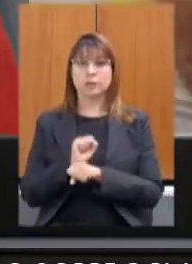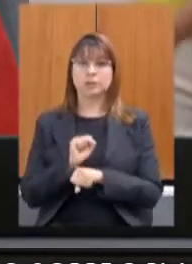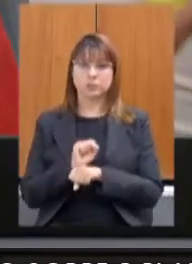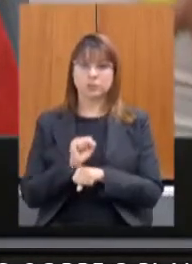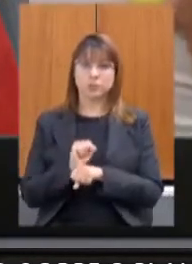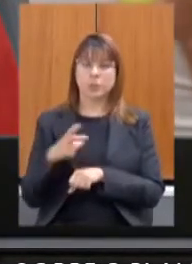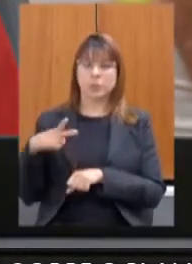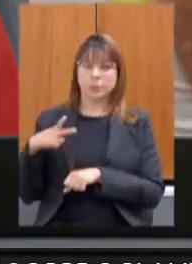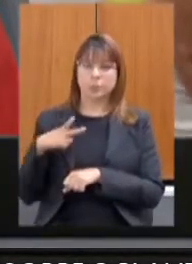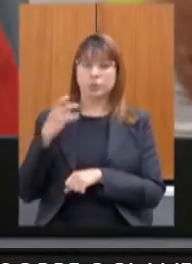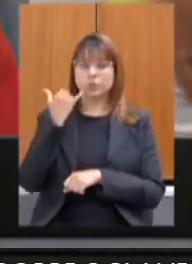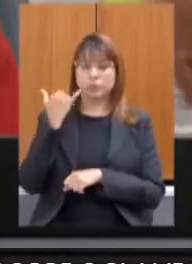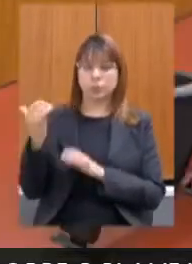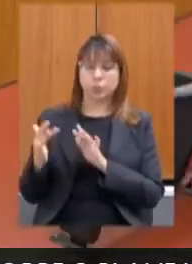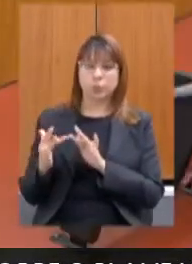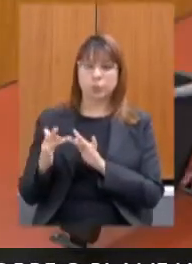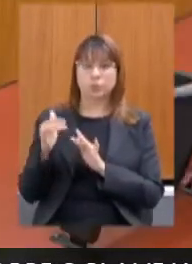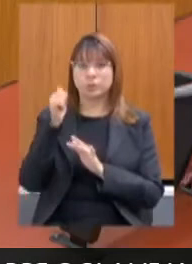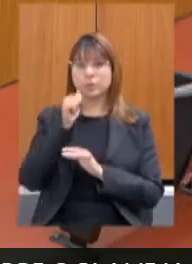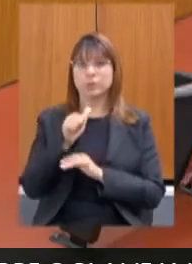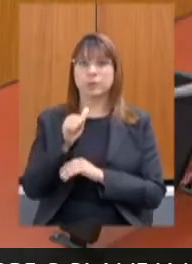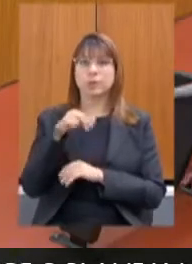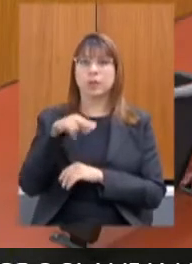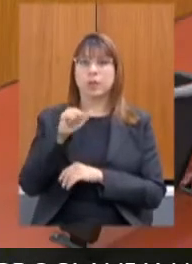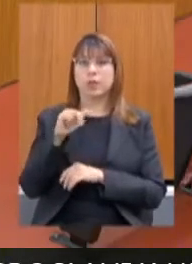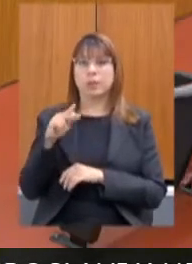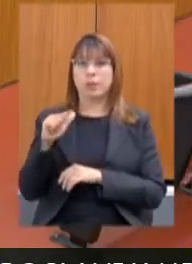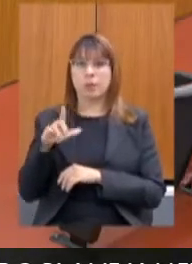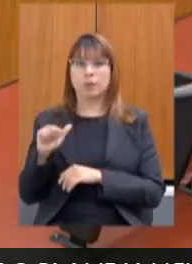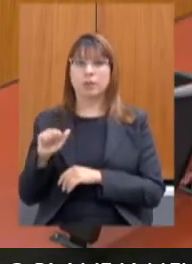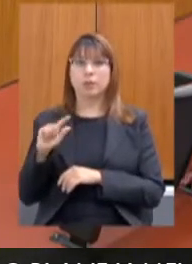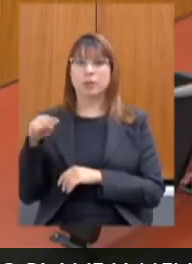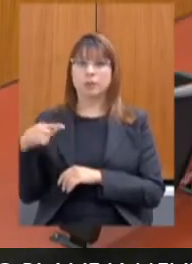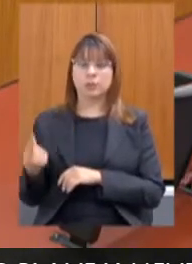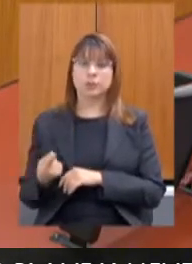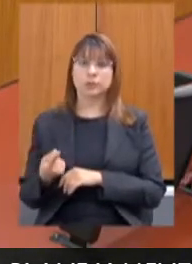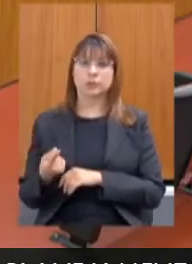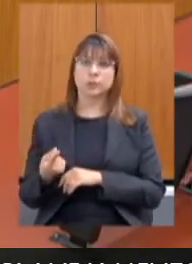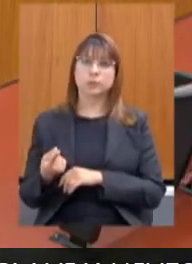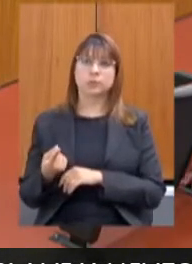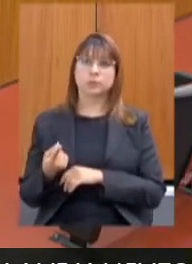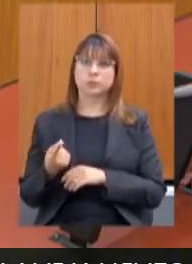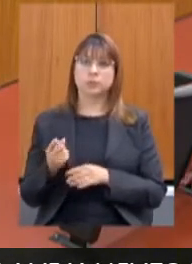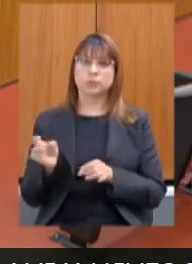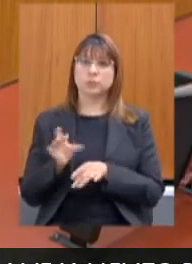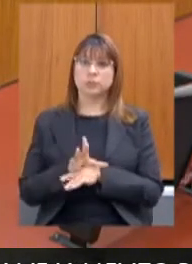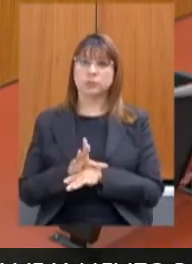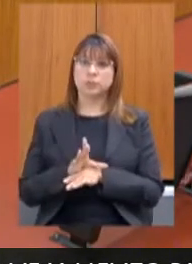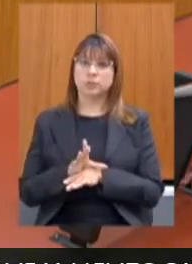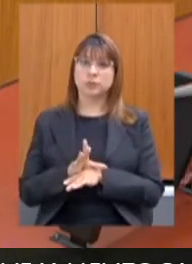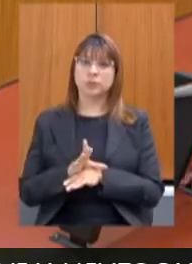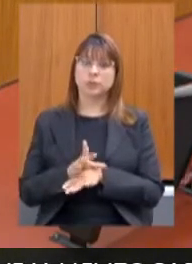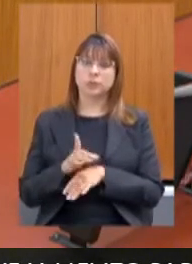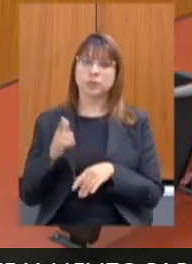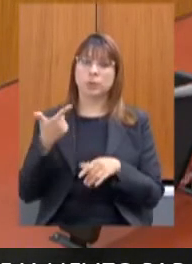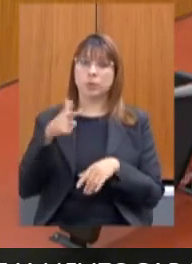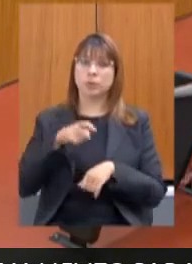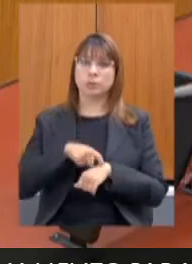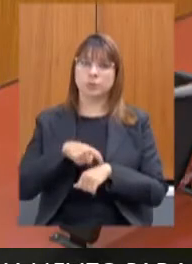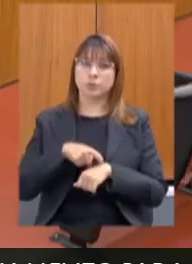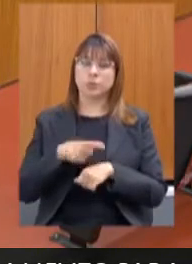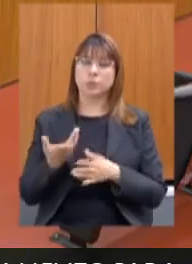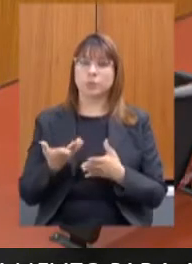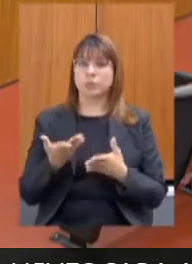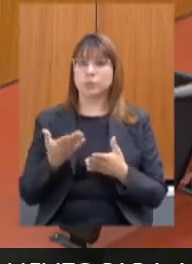para ver se a gente consegue contato novamente após a fala da Beatriz a gente para para outra fase da audiência que é a